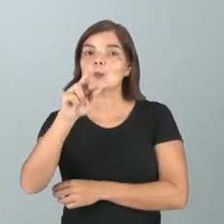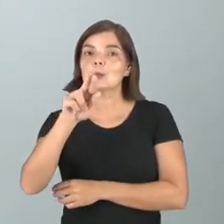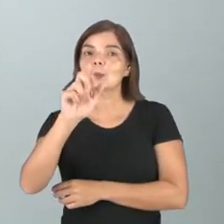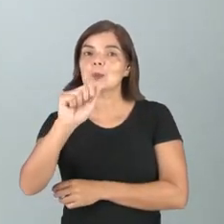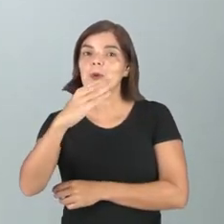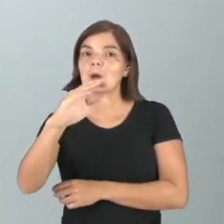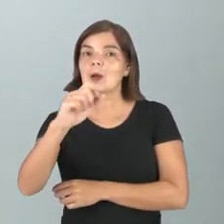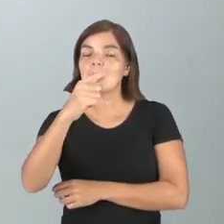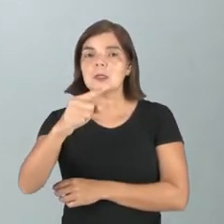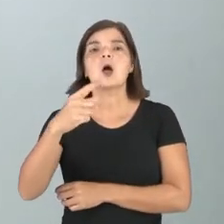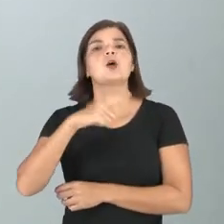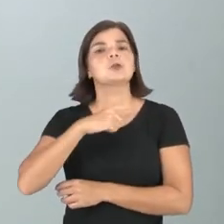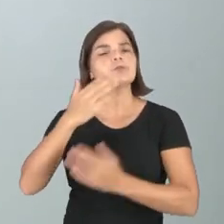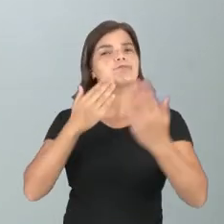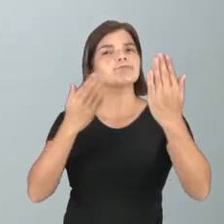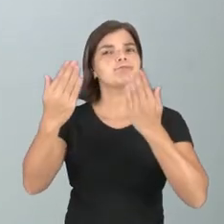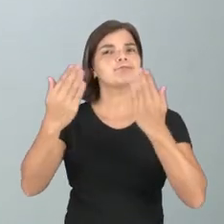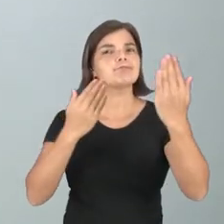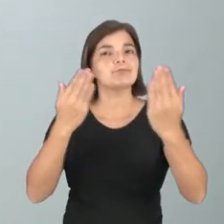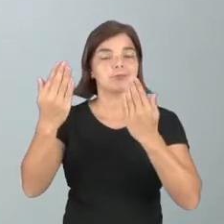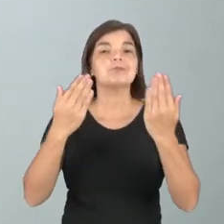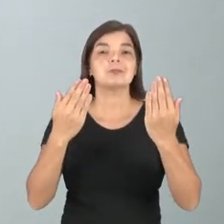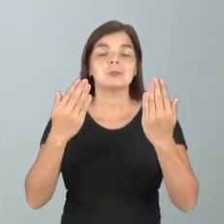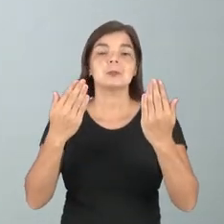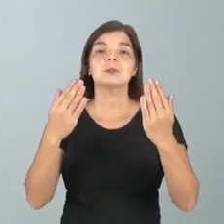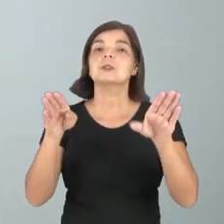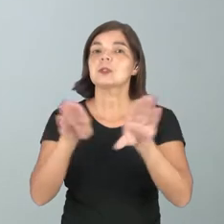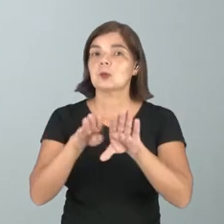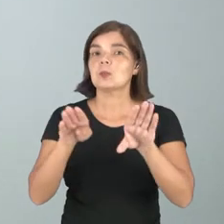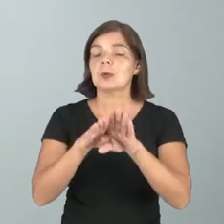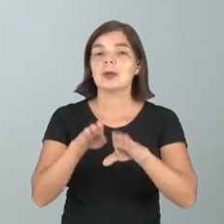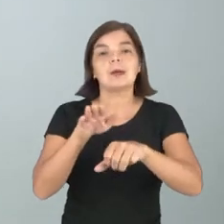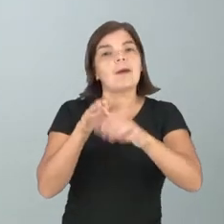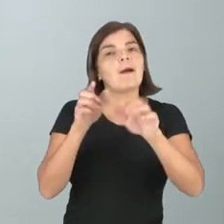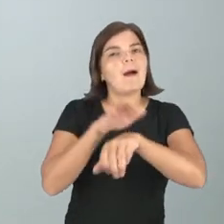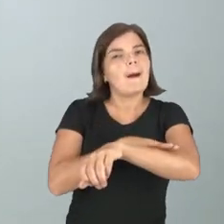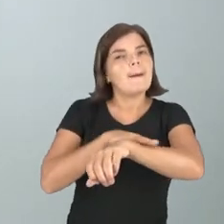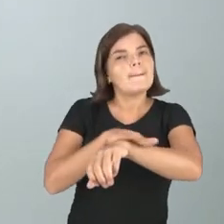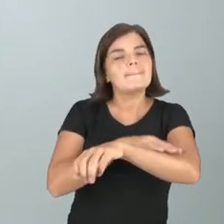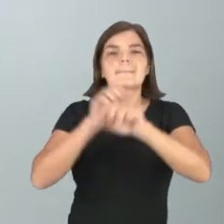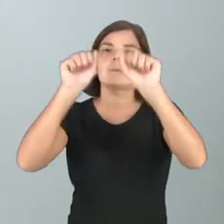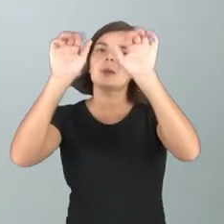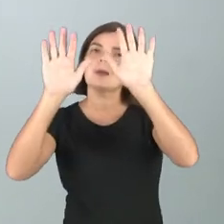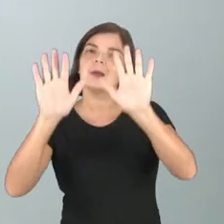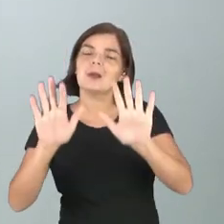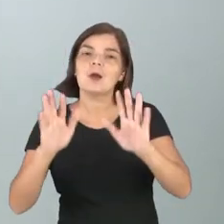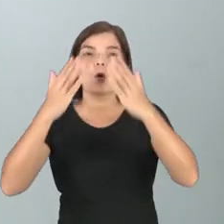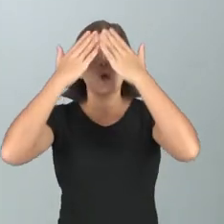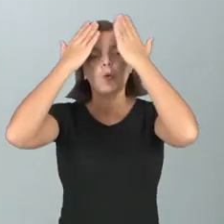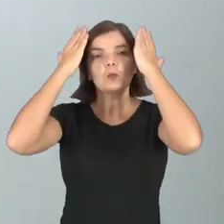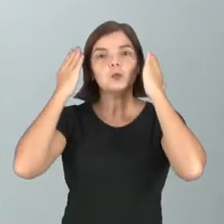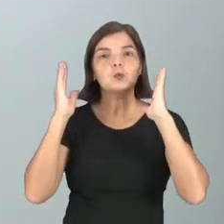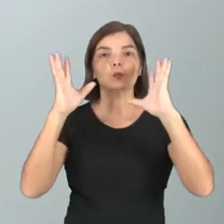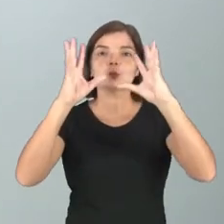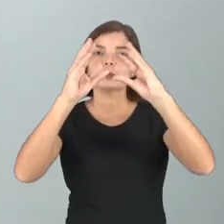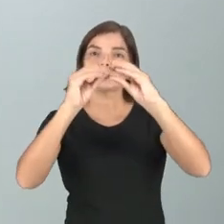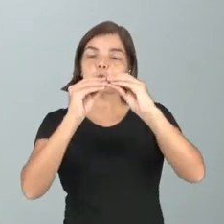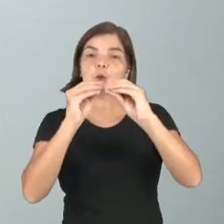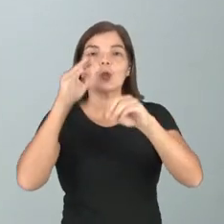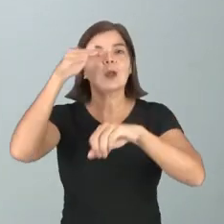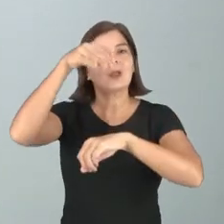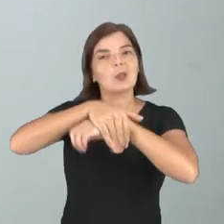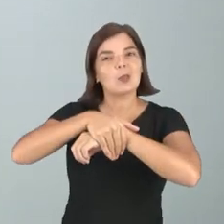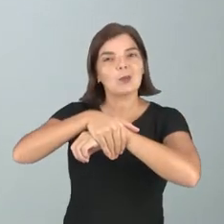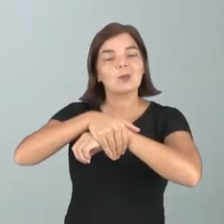termo comparativo para fazer essa comparação entre a pele e a neve. Entre o cabelo escuro e o breu. Traz o